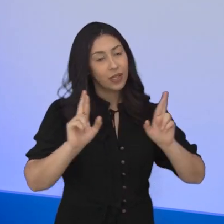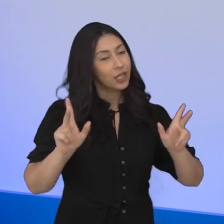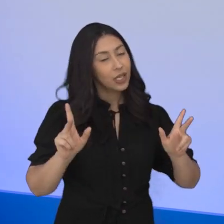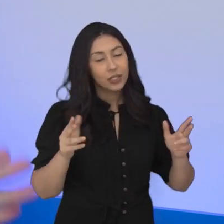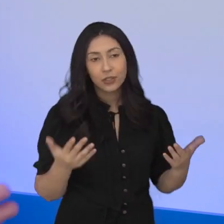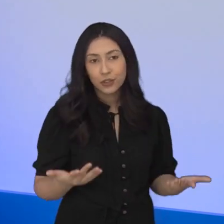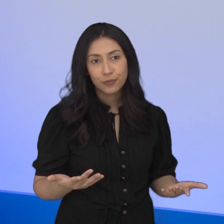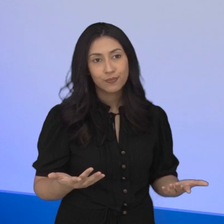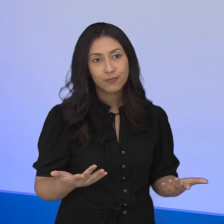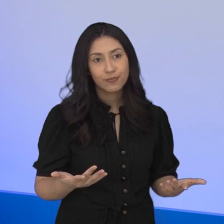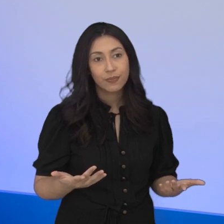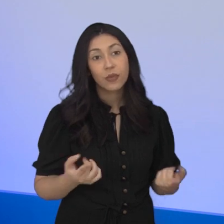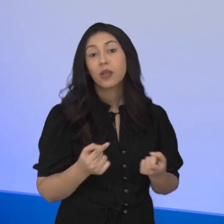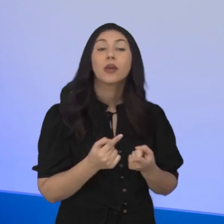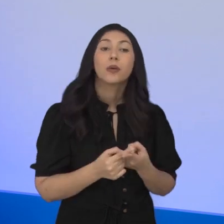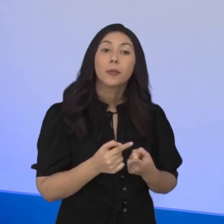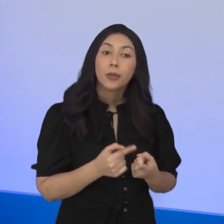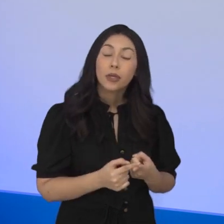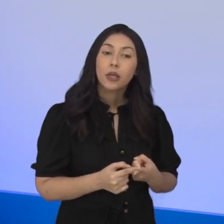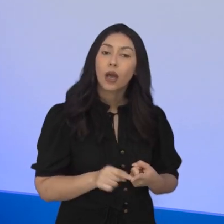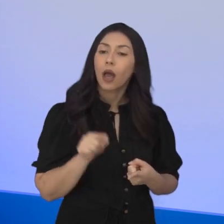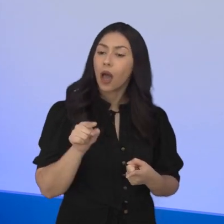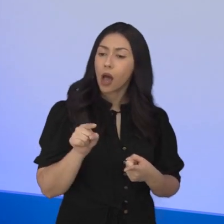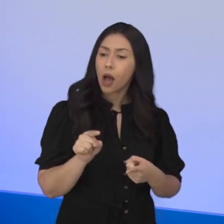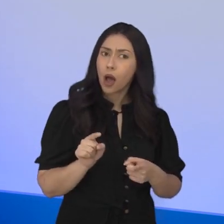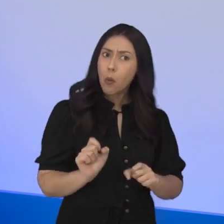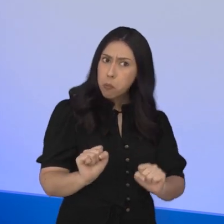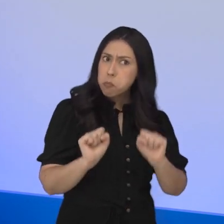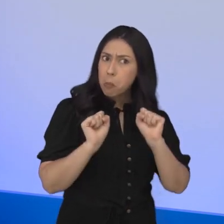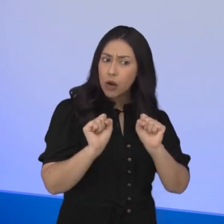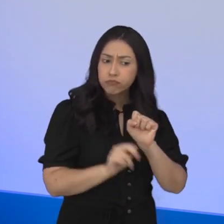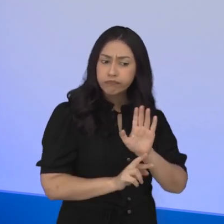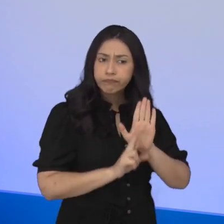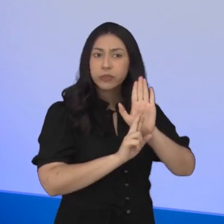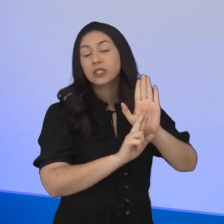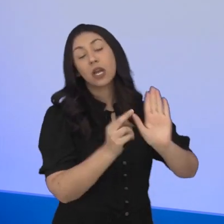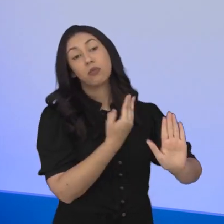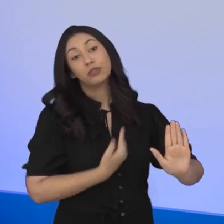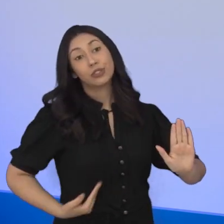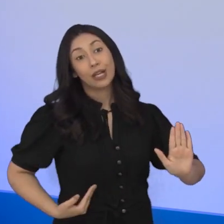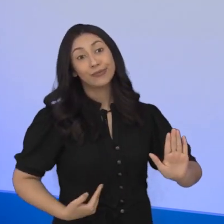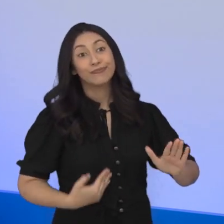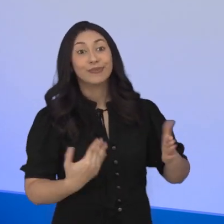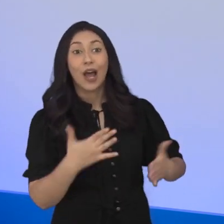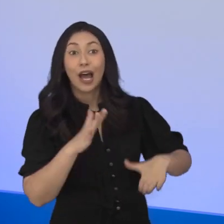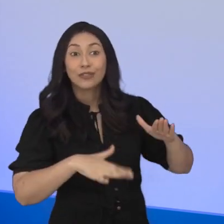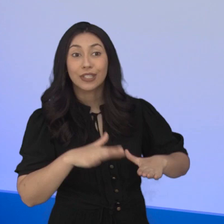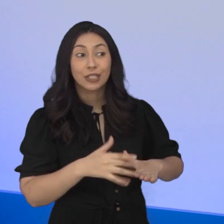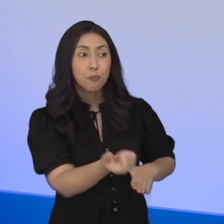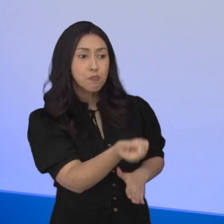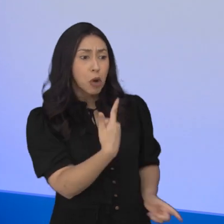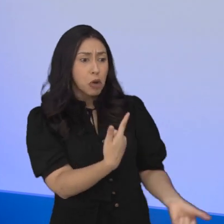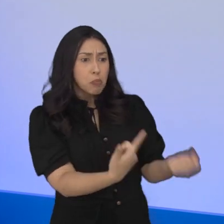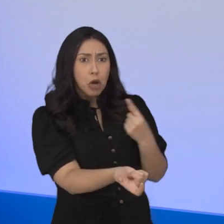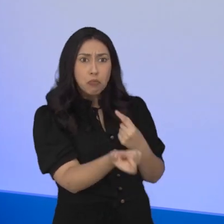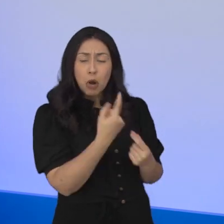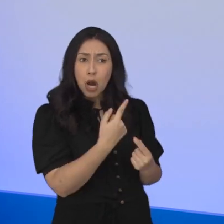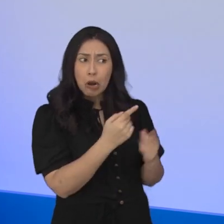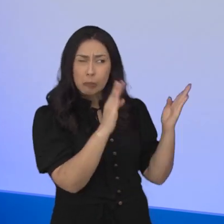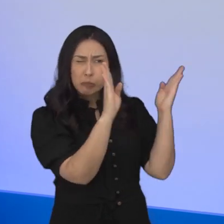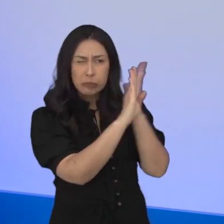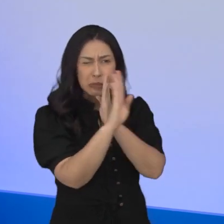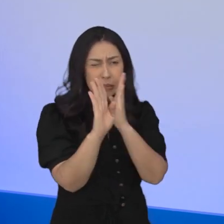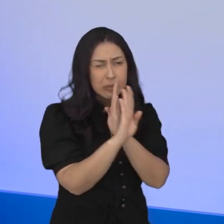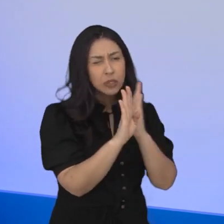vida civil dela. Porque ela tem esse poder de falar em nome do Estado e às vezes ela pode sofrer retaliação, às vezes ela pode sofrer